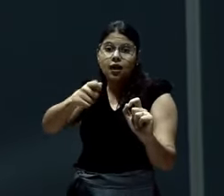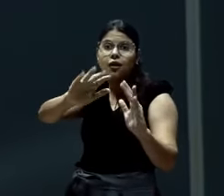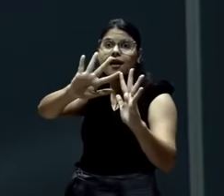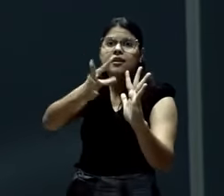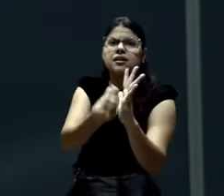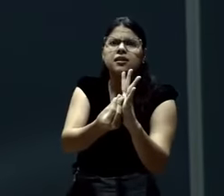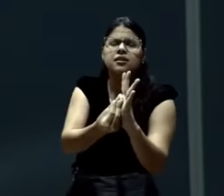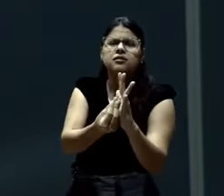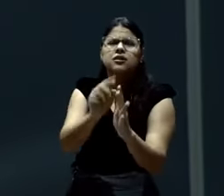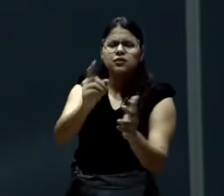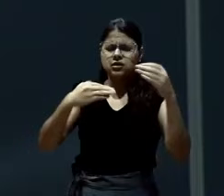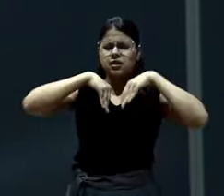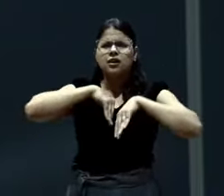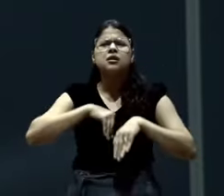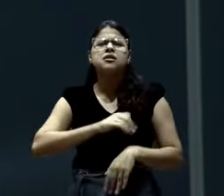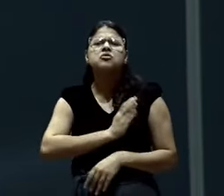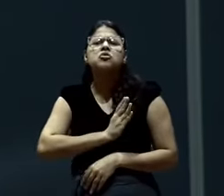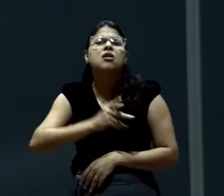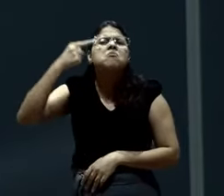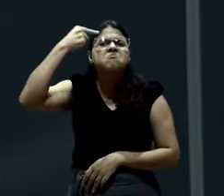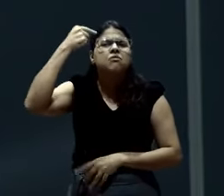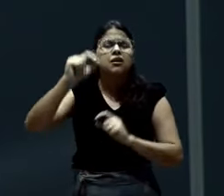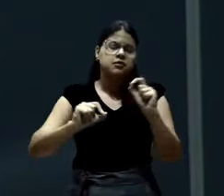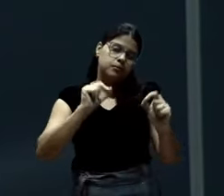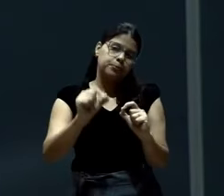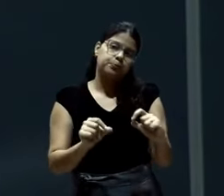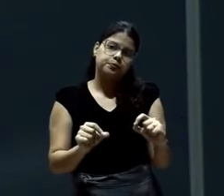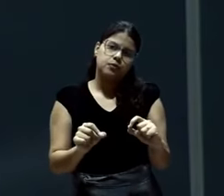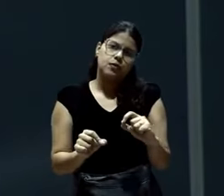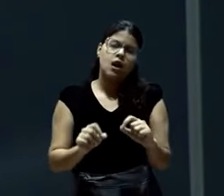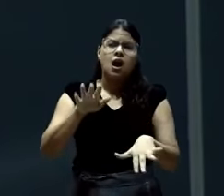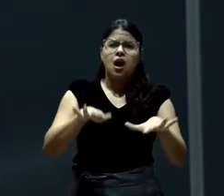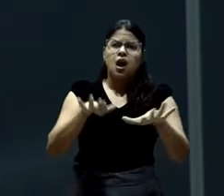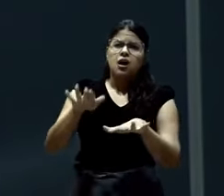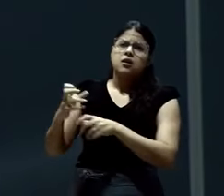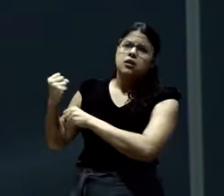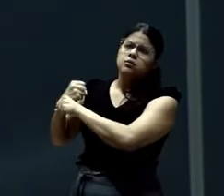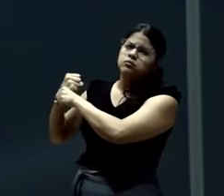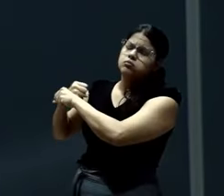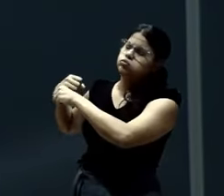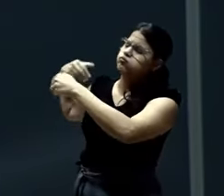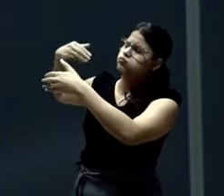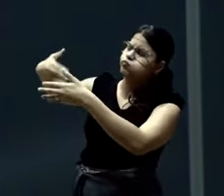É fato. Que com o passar de muitos anos, muita gente nova chegou.